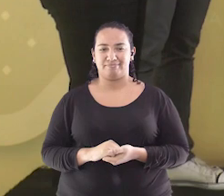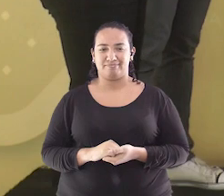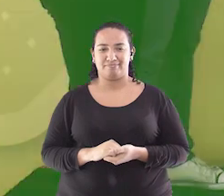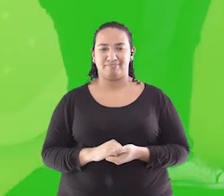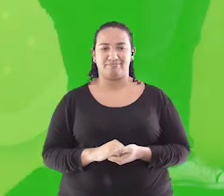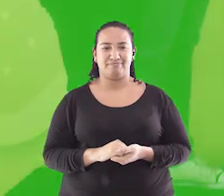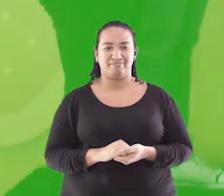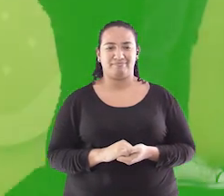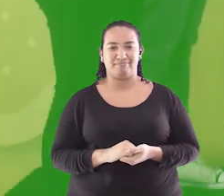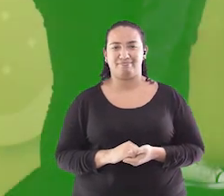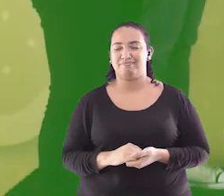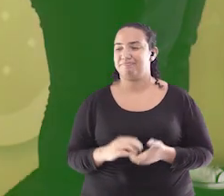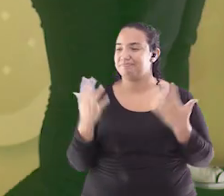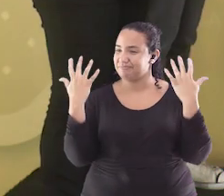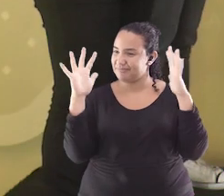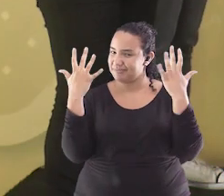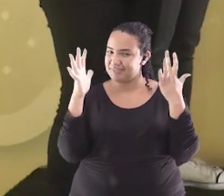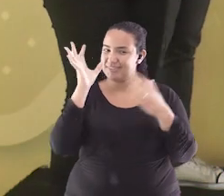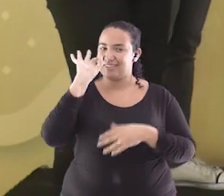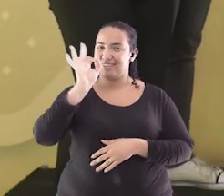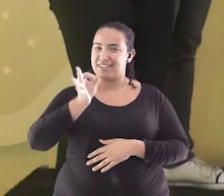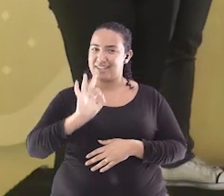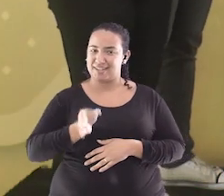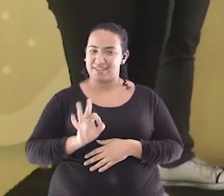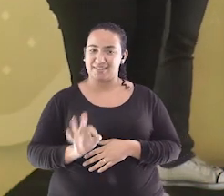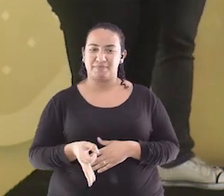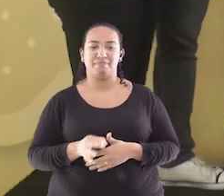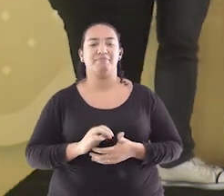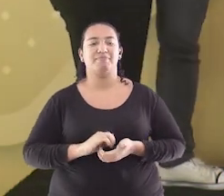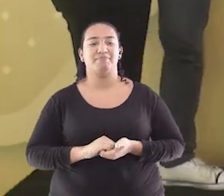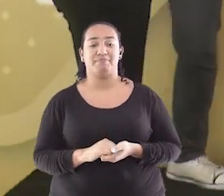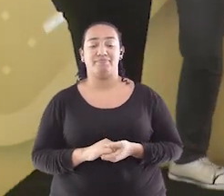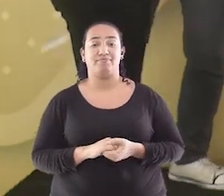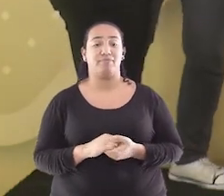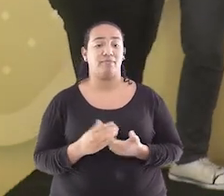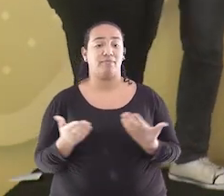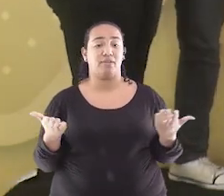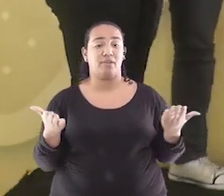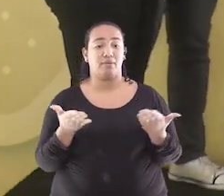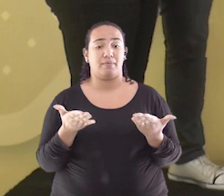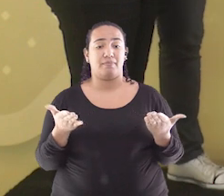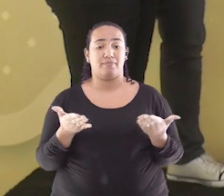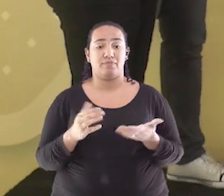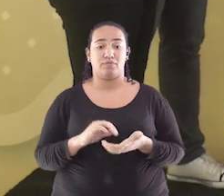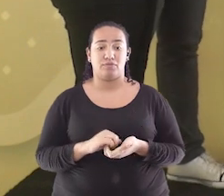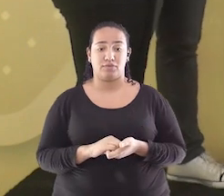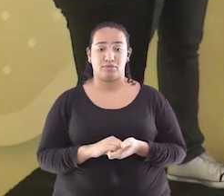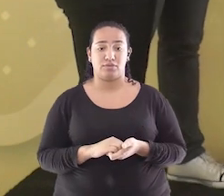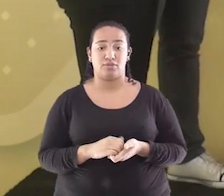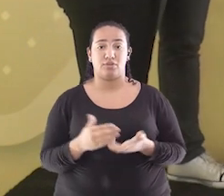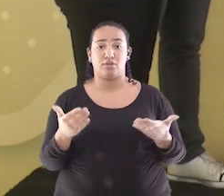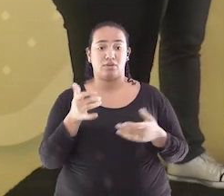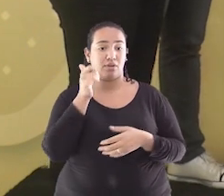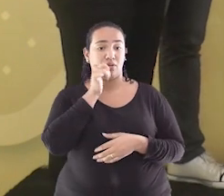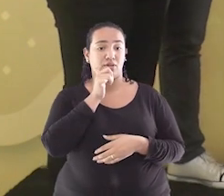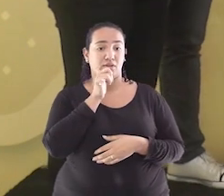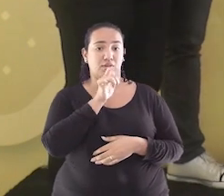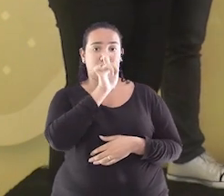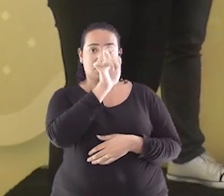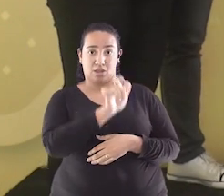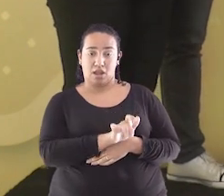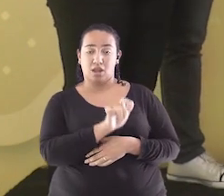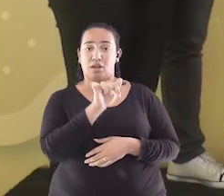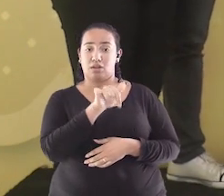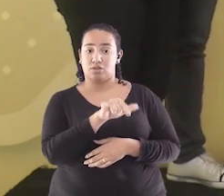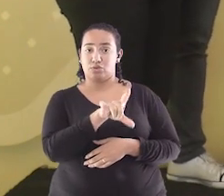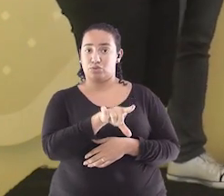Ok, parabéns, Luzinete Agora, Luzinete continua com você Você